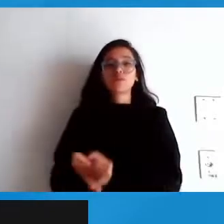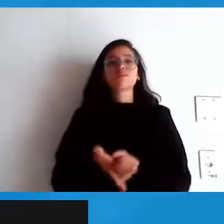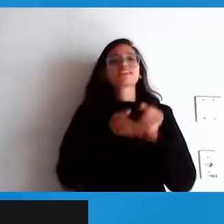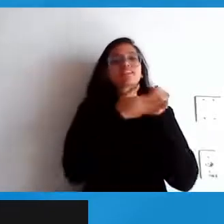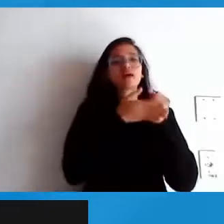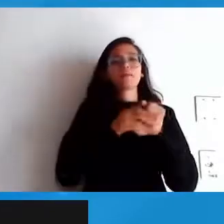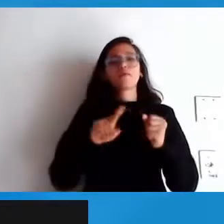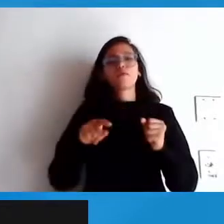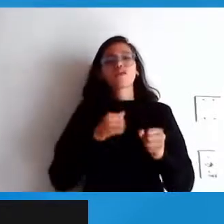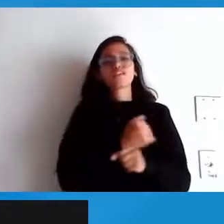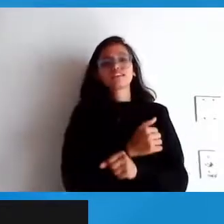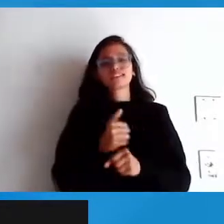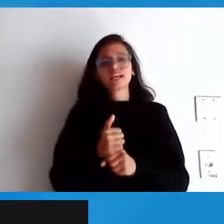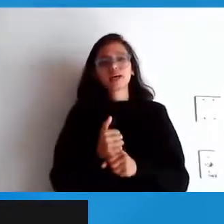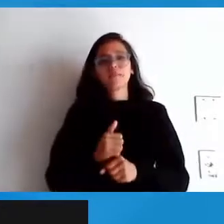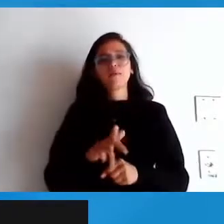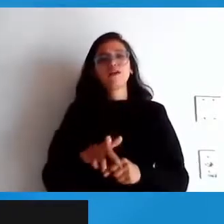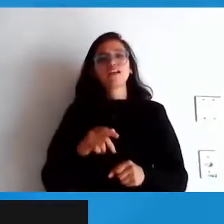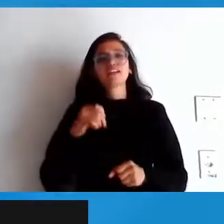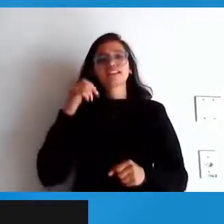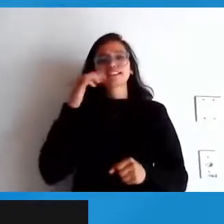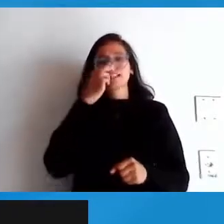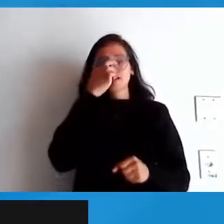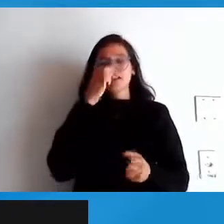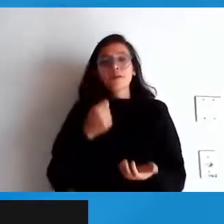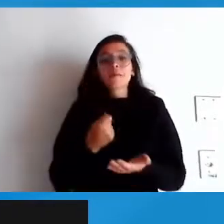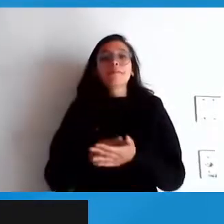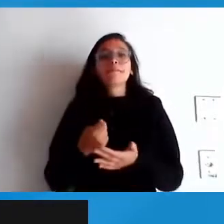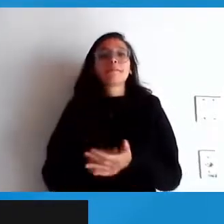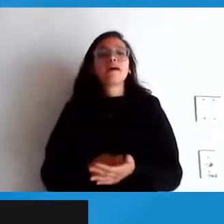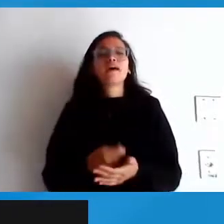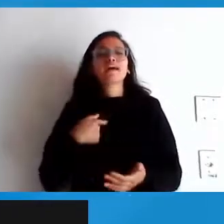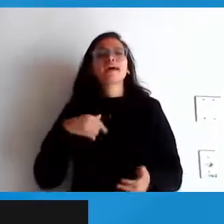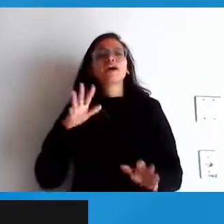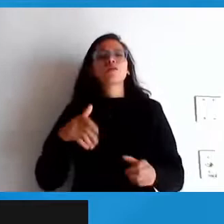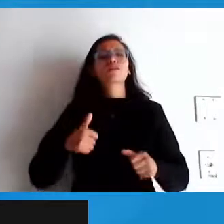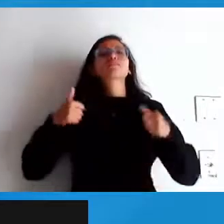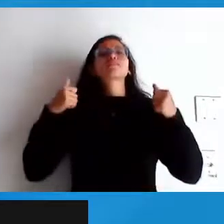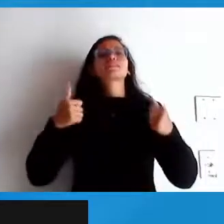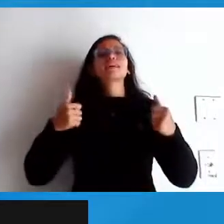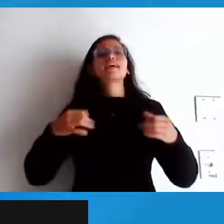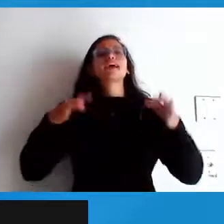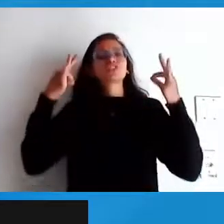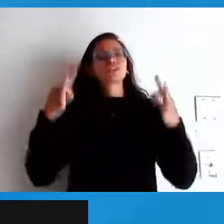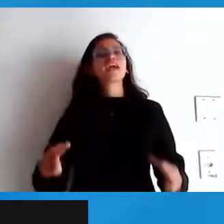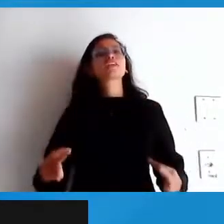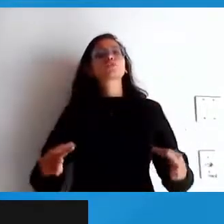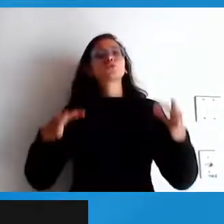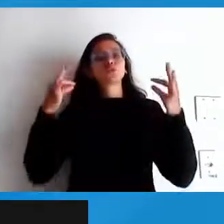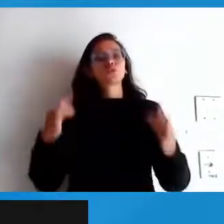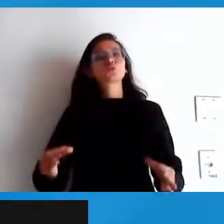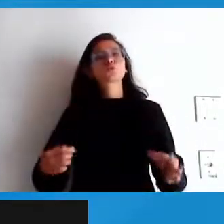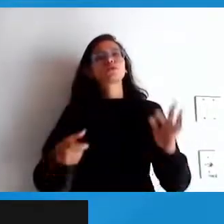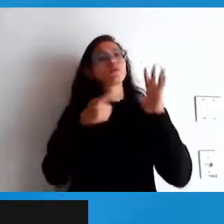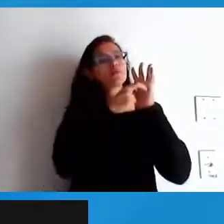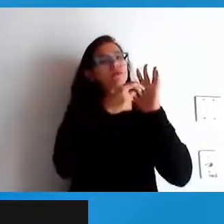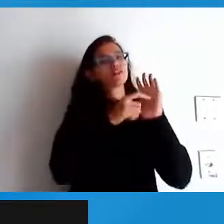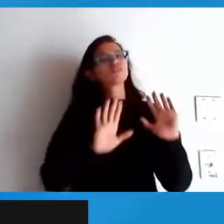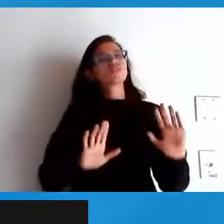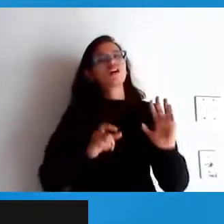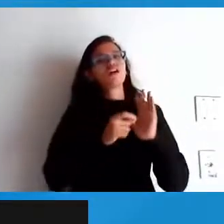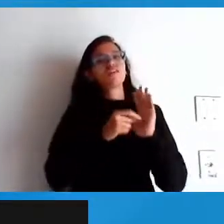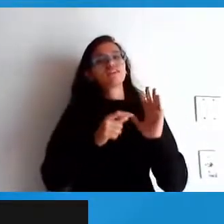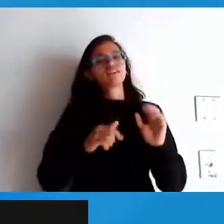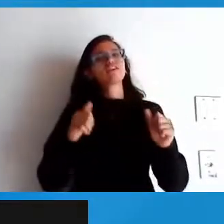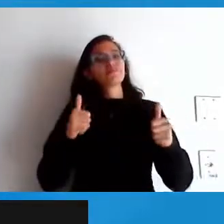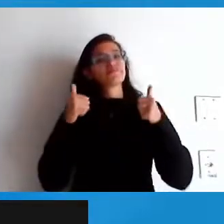financiamento coletivo pagar o que você acha que é justo pelo software tudo isso é muito válido